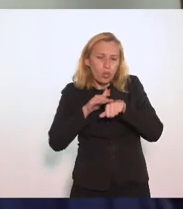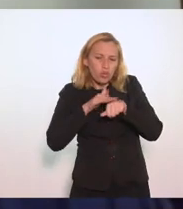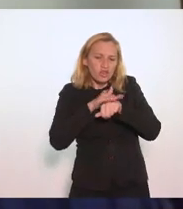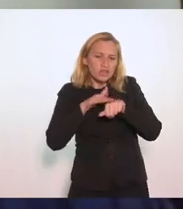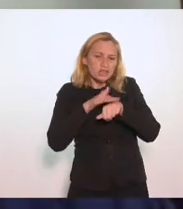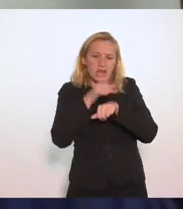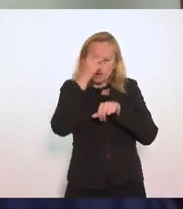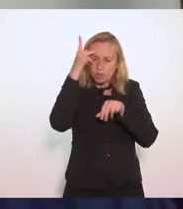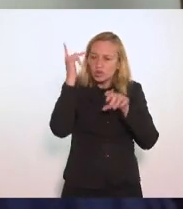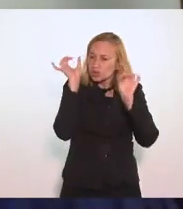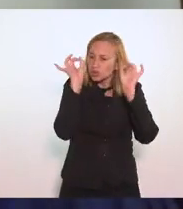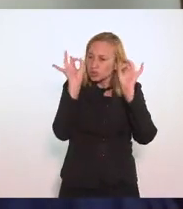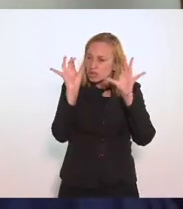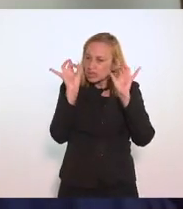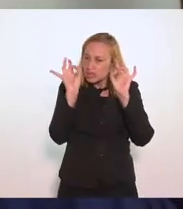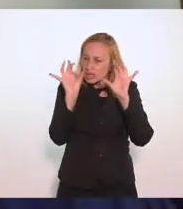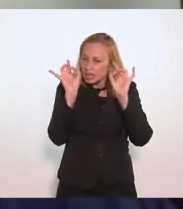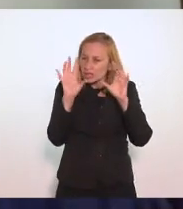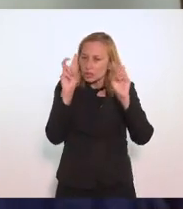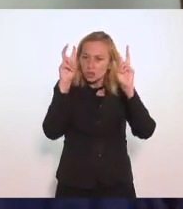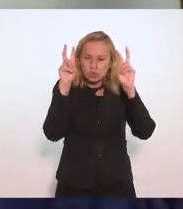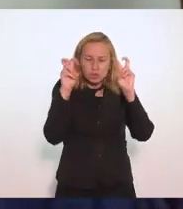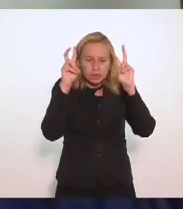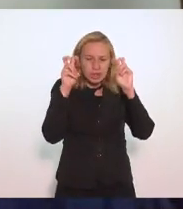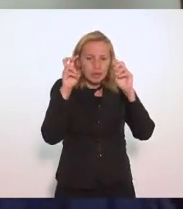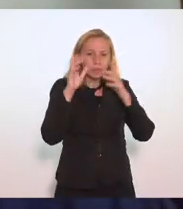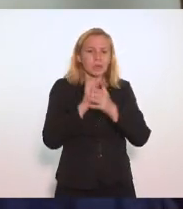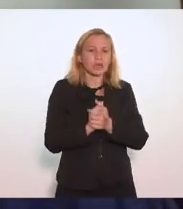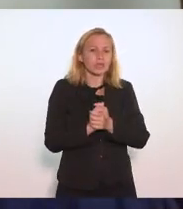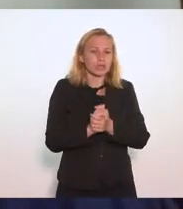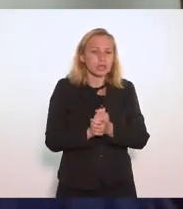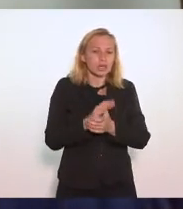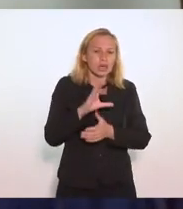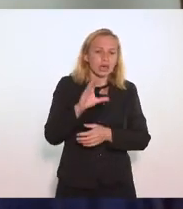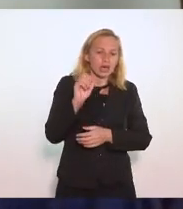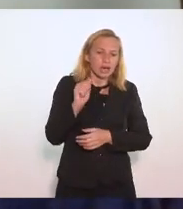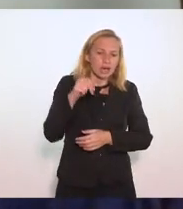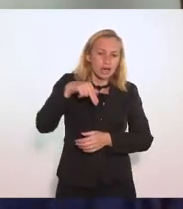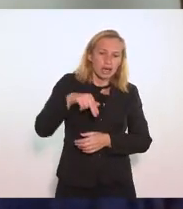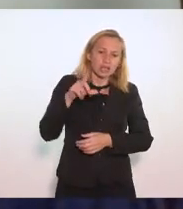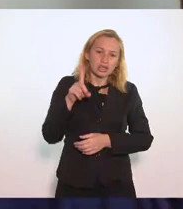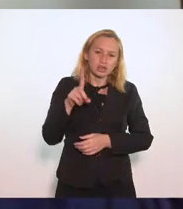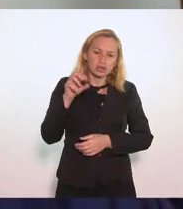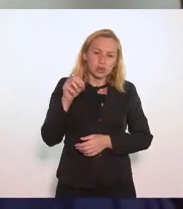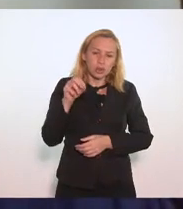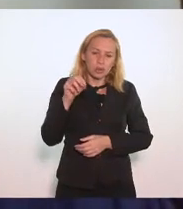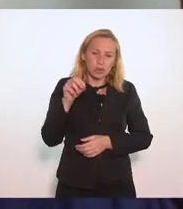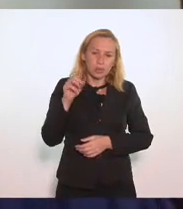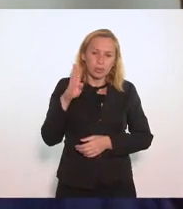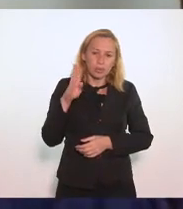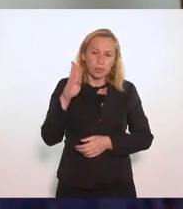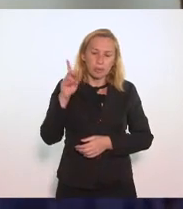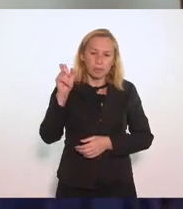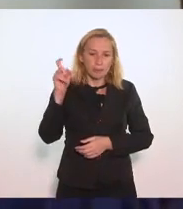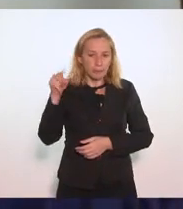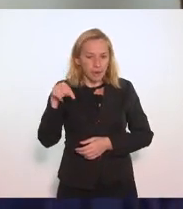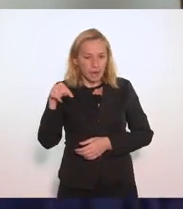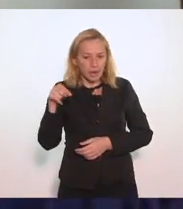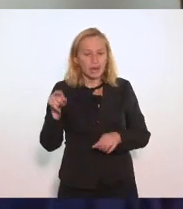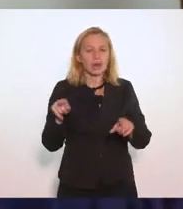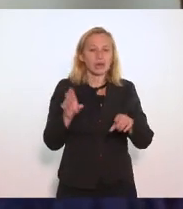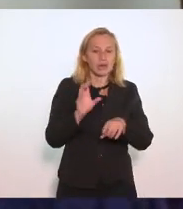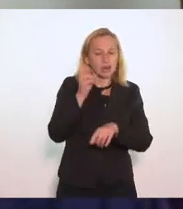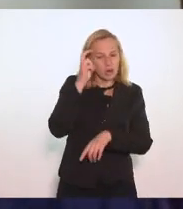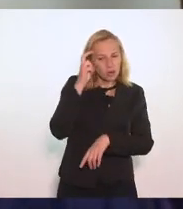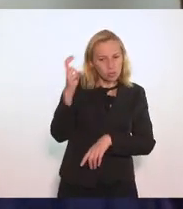especialistas Sobre o tema Do candomblé E da cultura Afro E as emendas